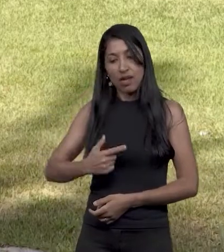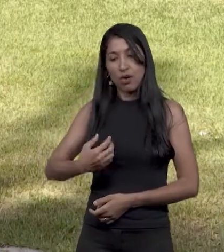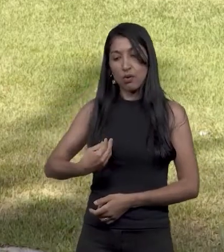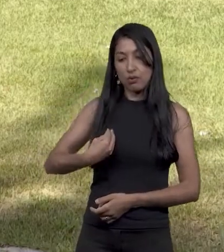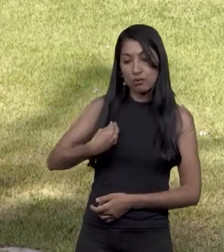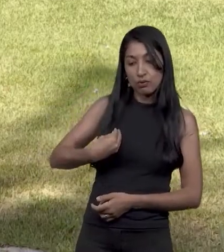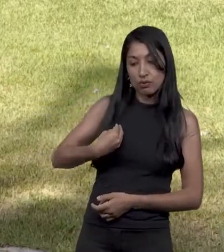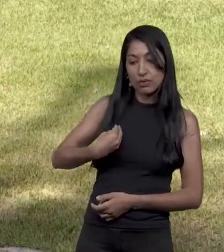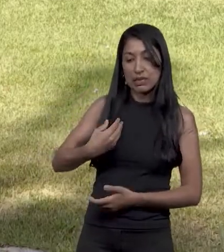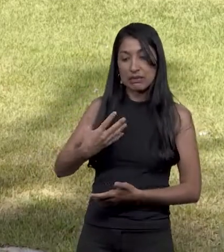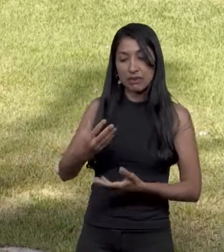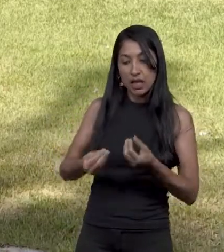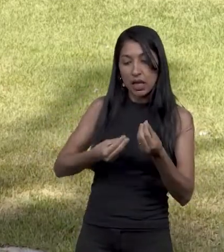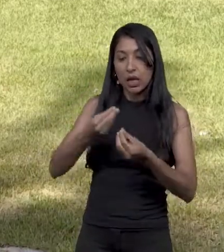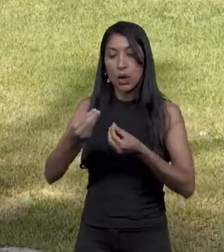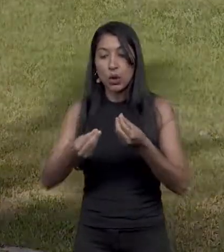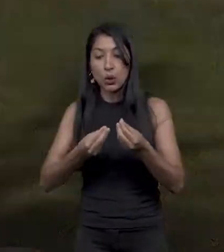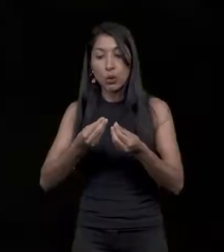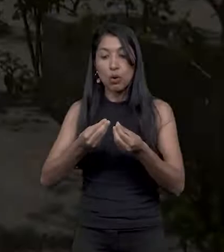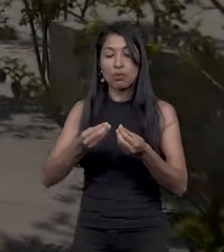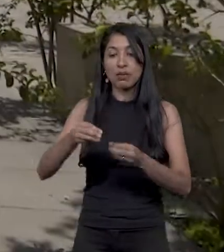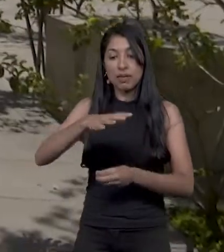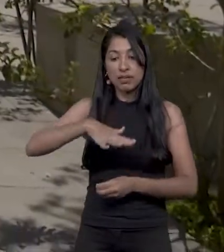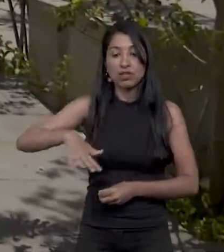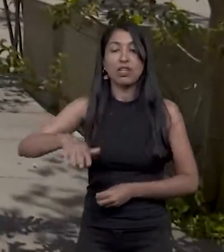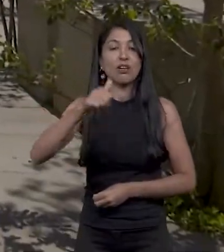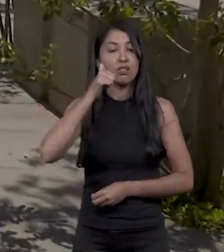que vive, como vivem as mulheres com deficiência.